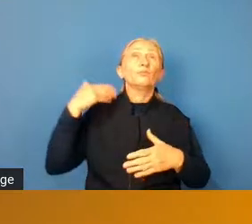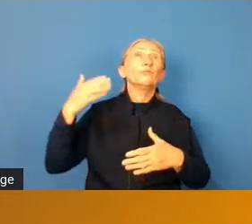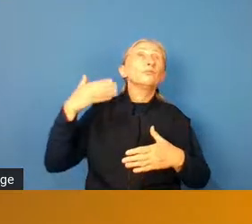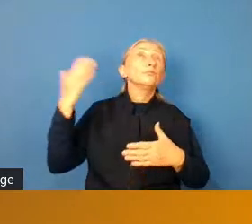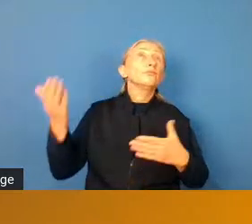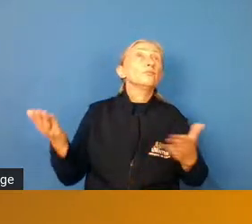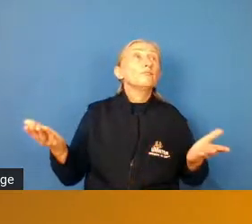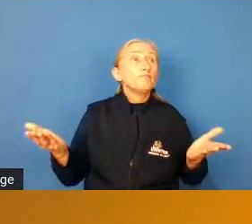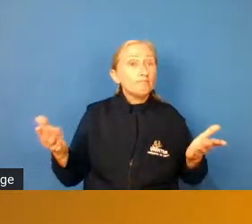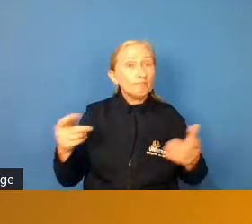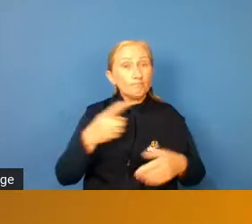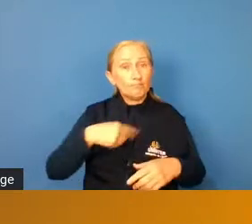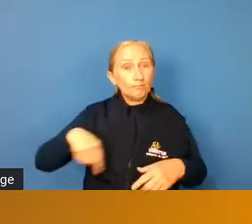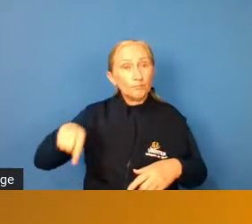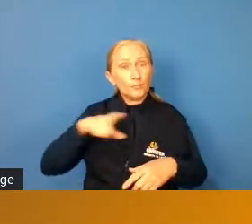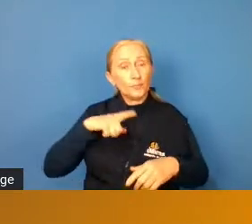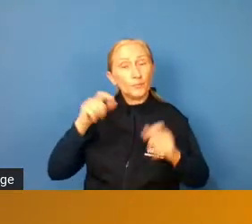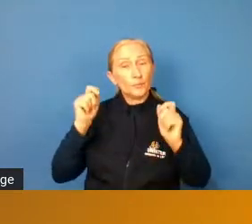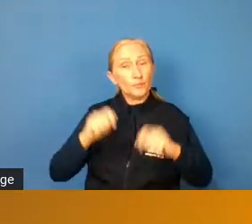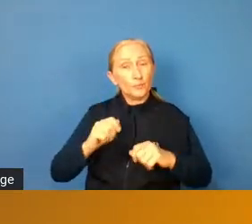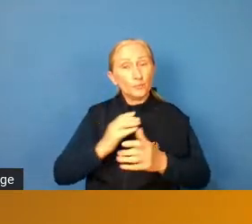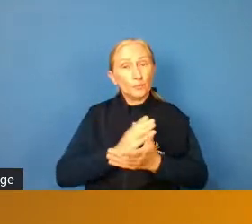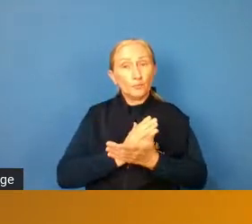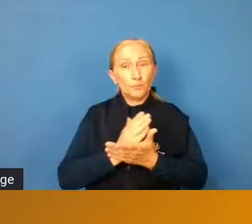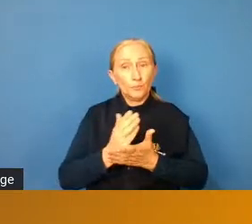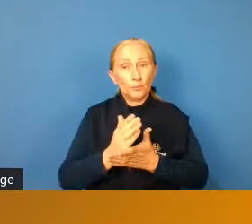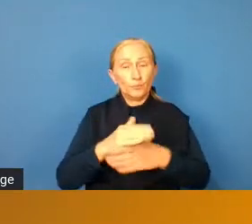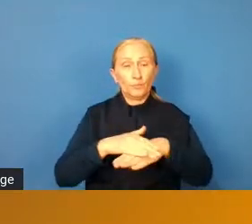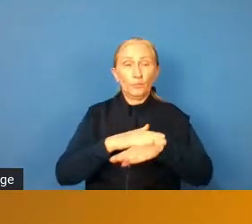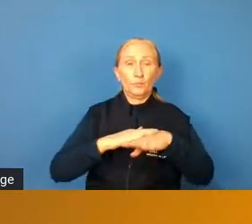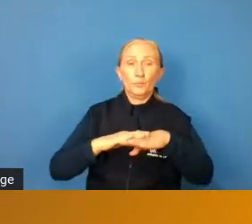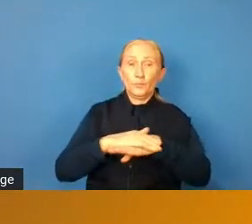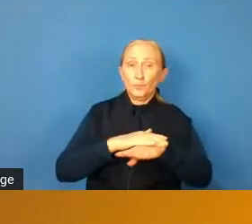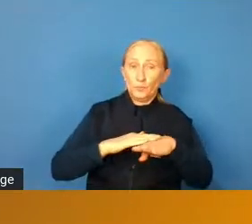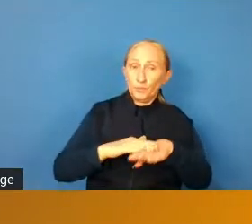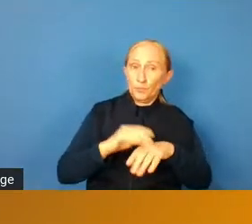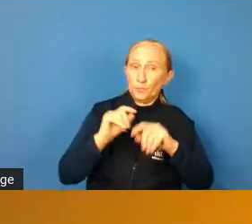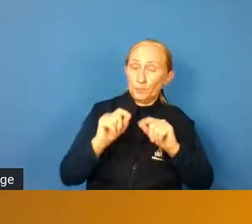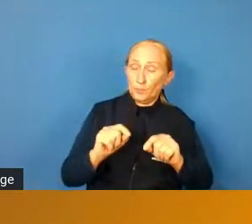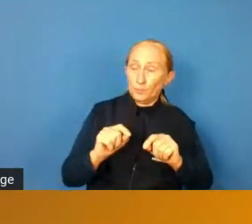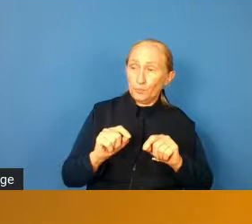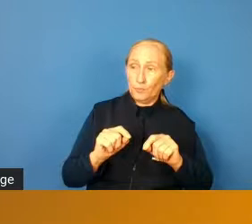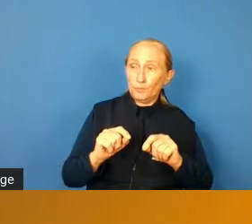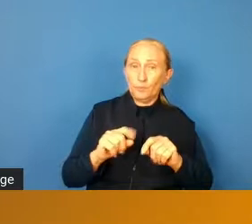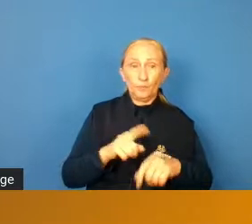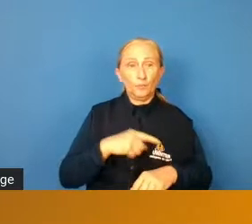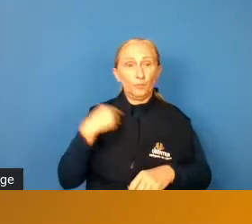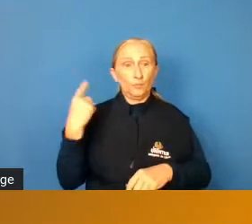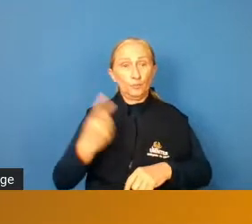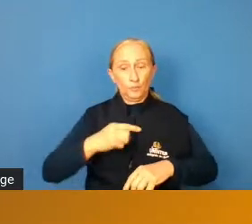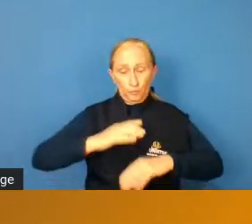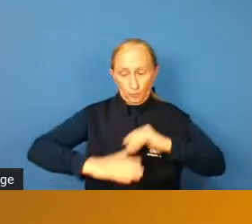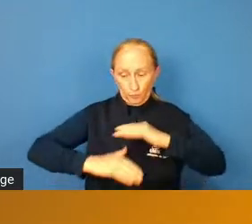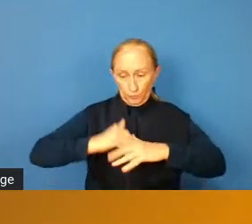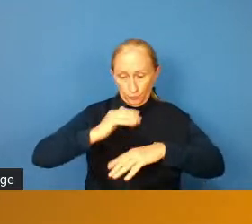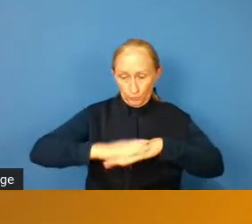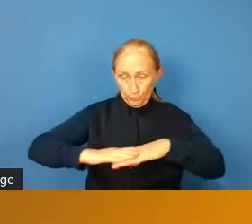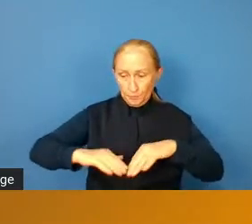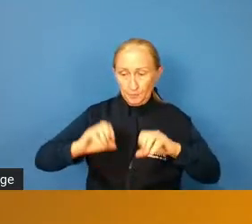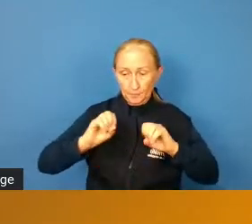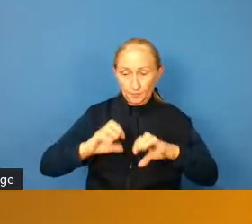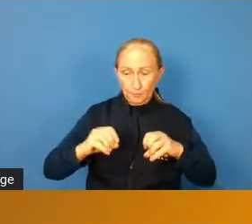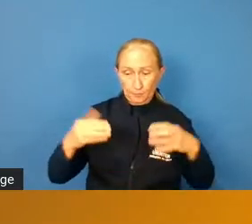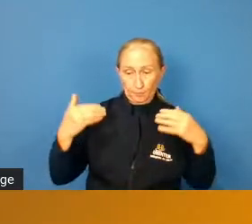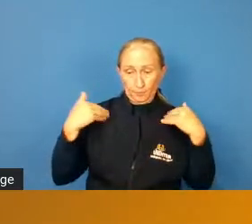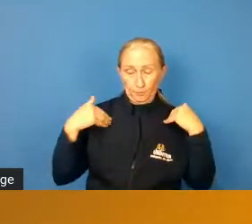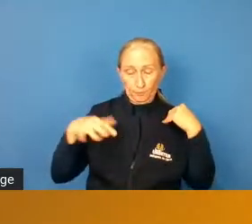nós podemos iniciar essa conversa, e nós profissionais de educação física que trabalhamos no